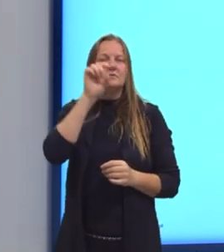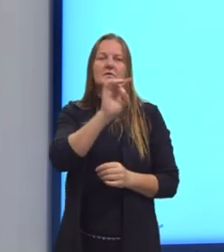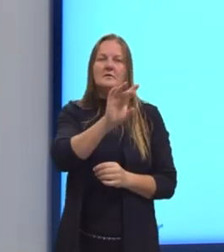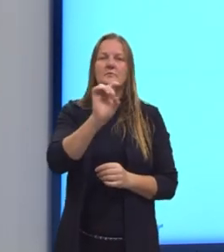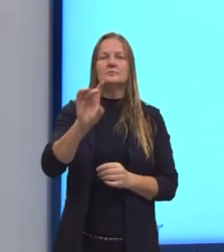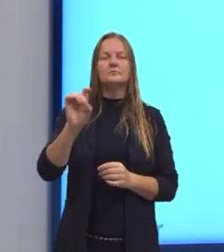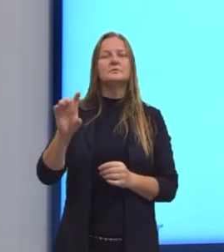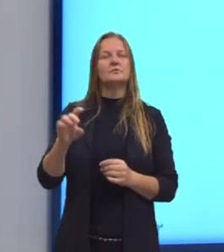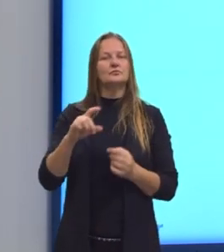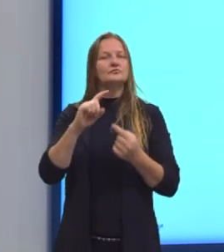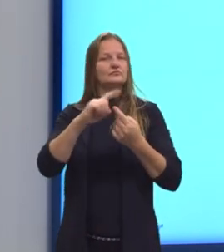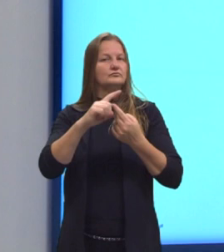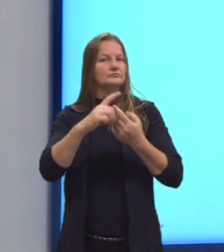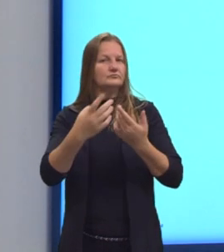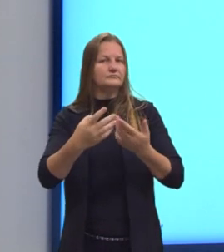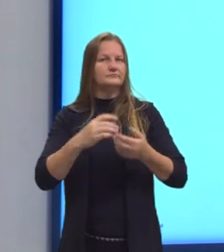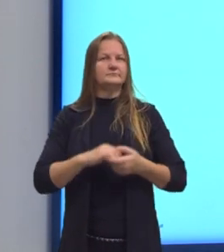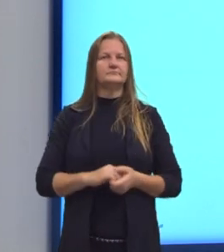termos.